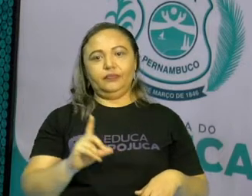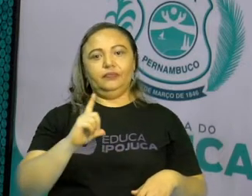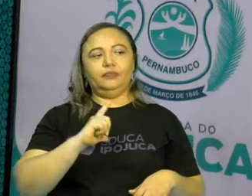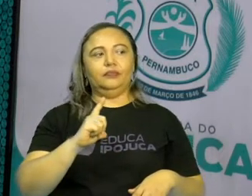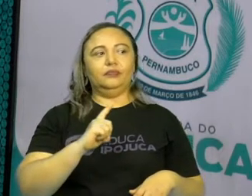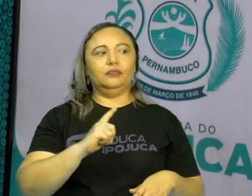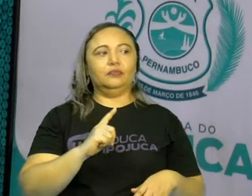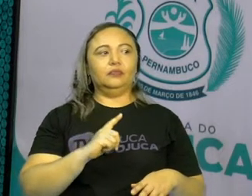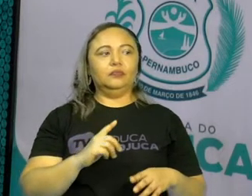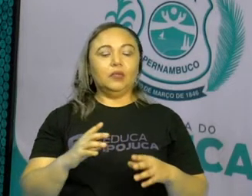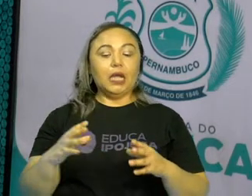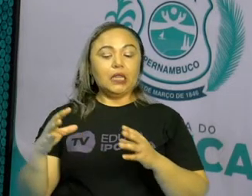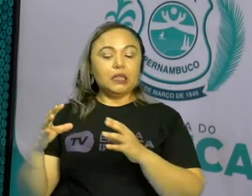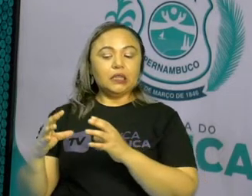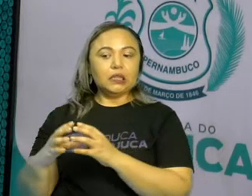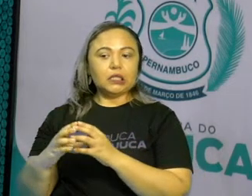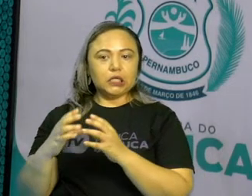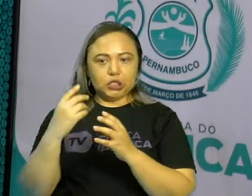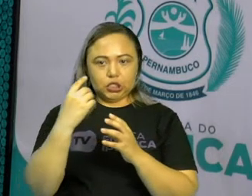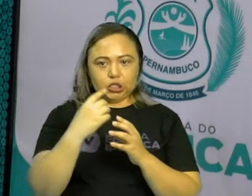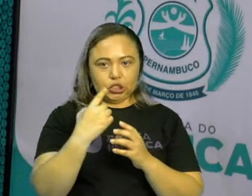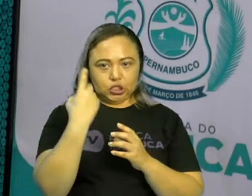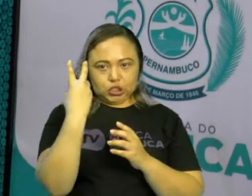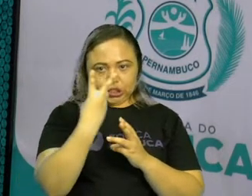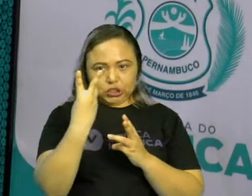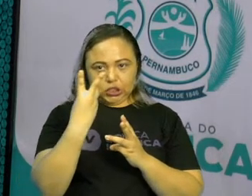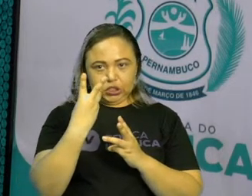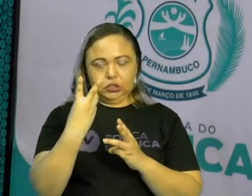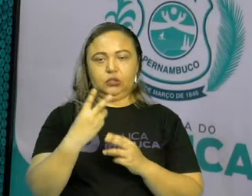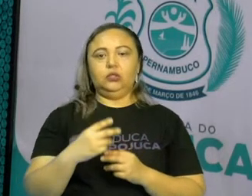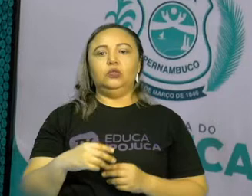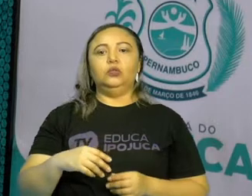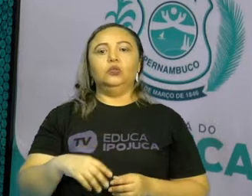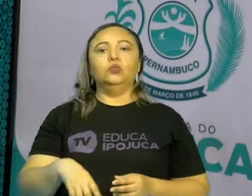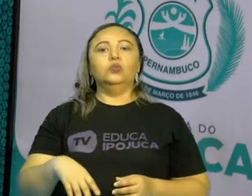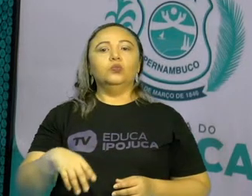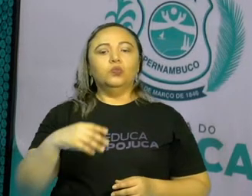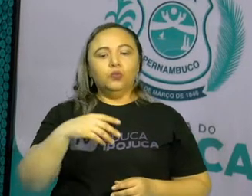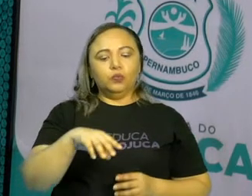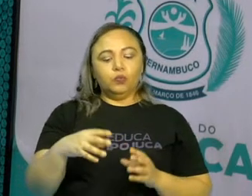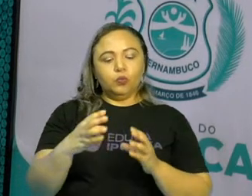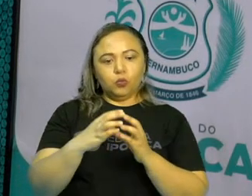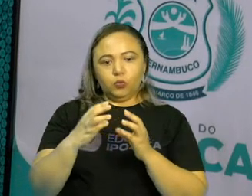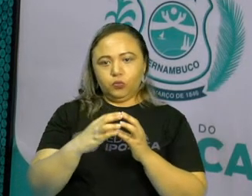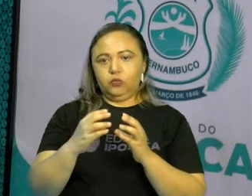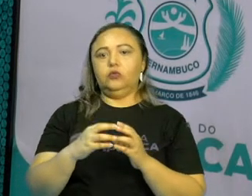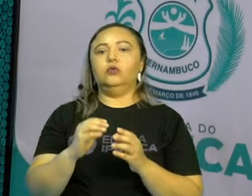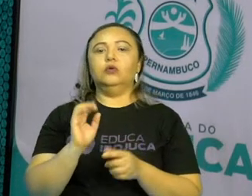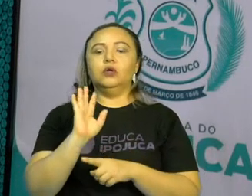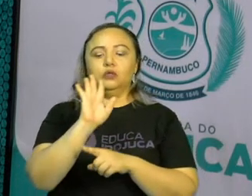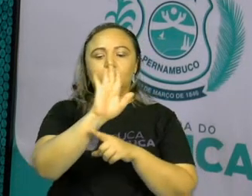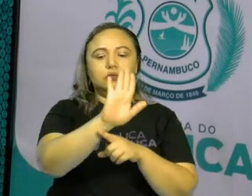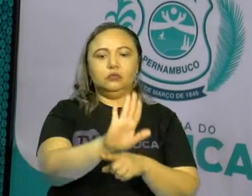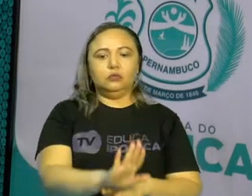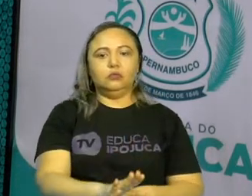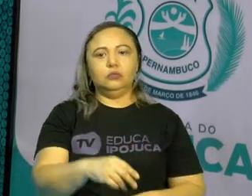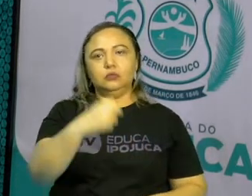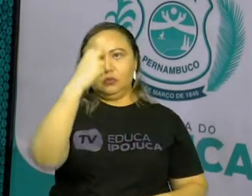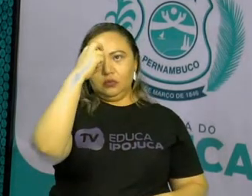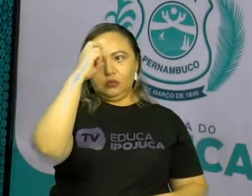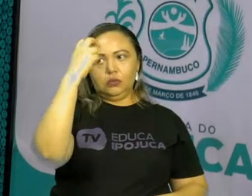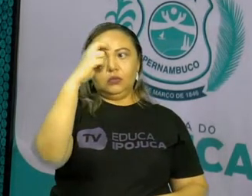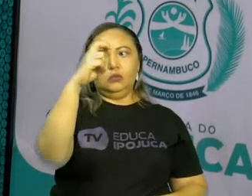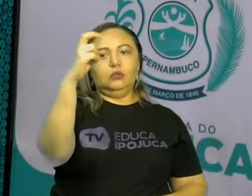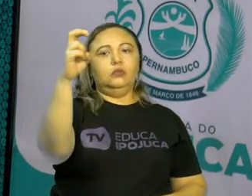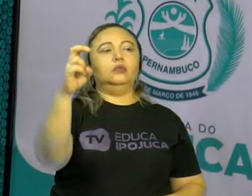esses três povos, se relacionando, se convivendo, fizeram com que formasse essa